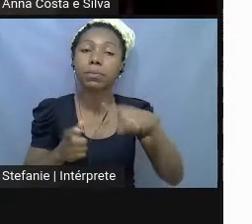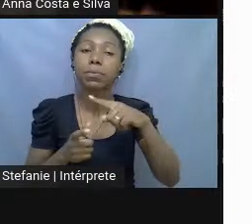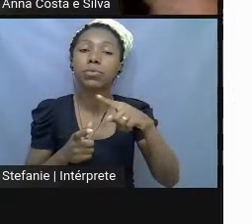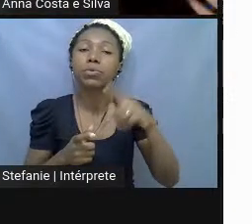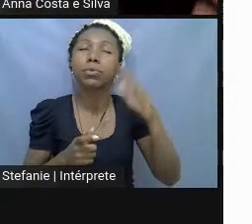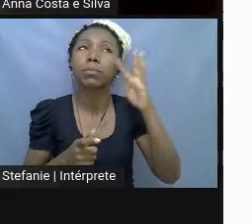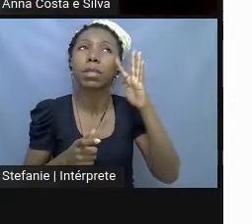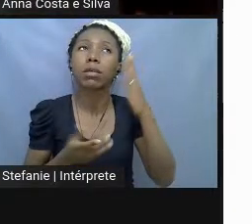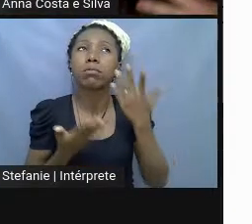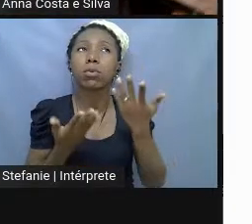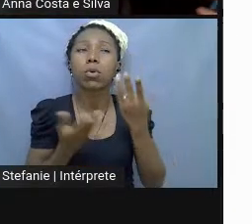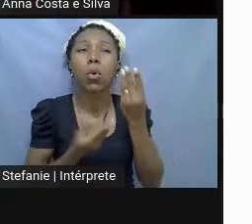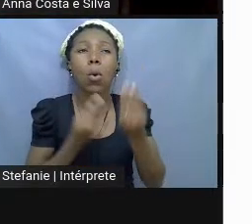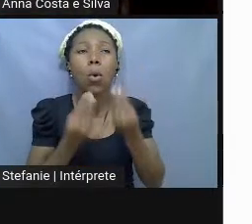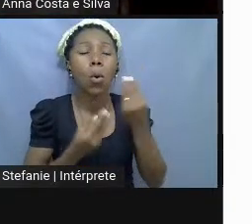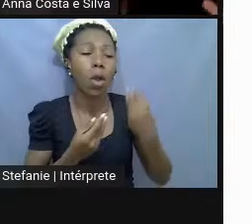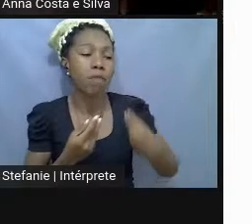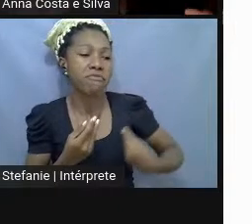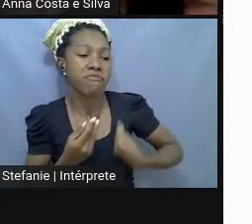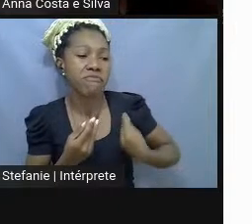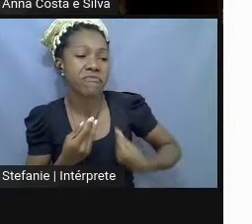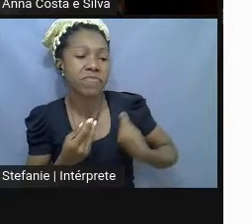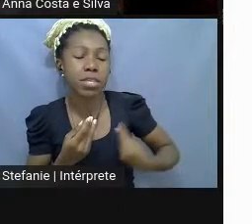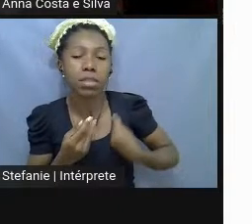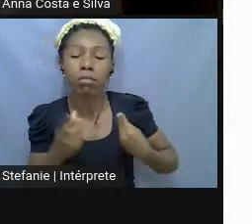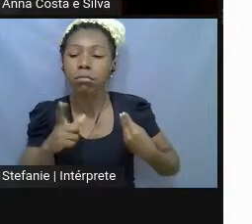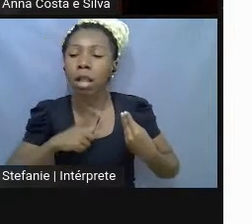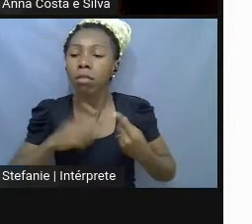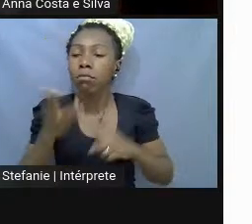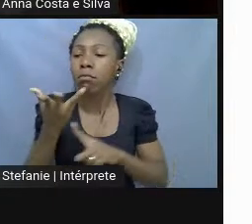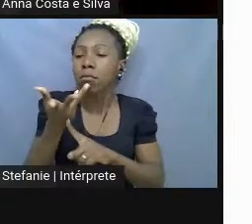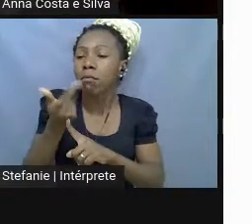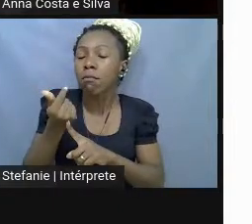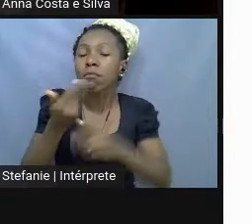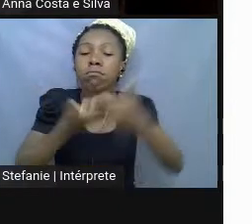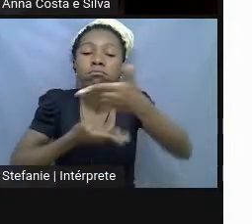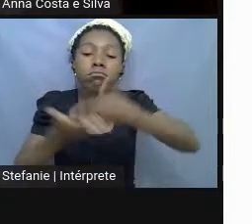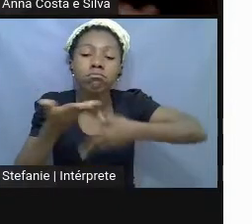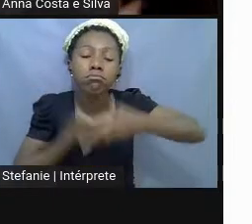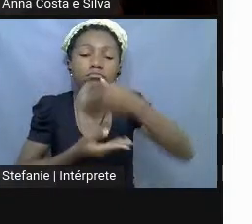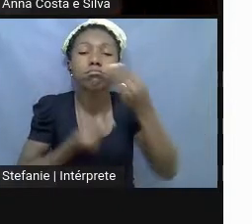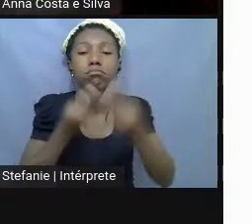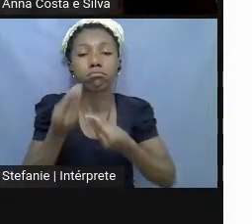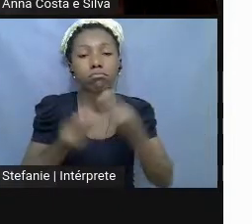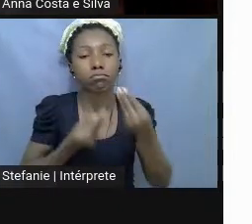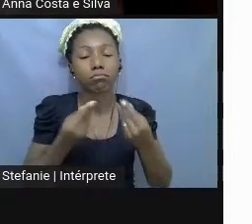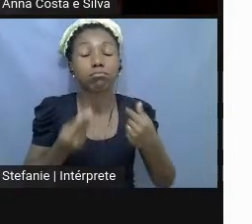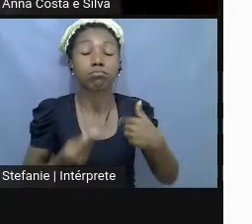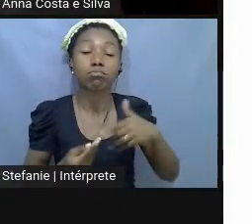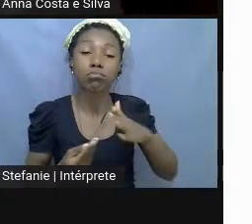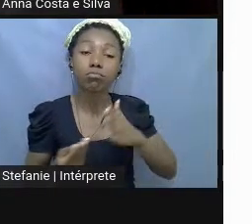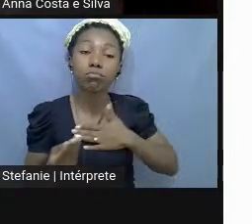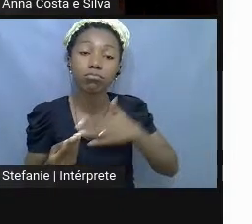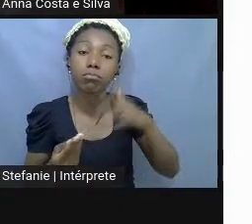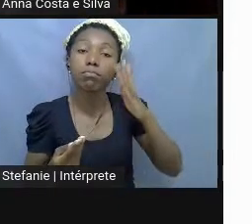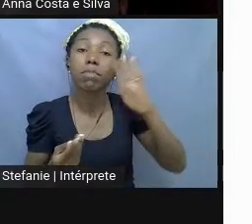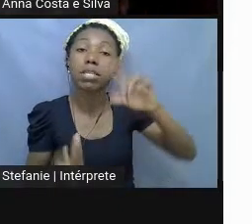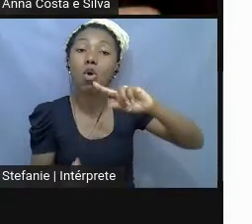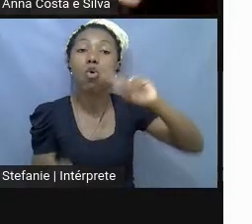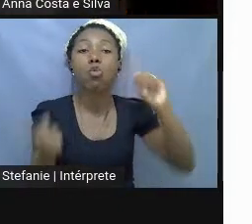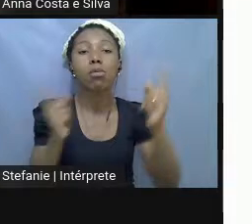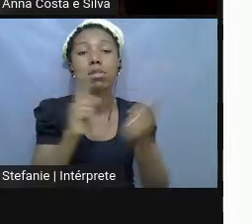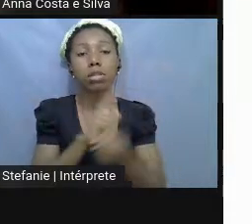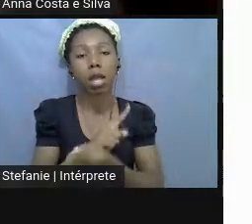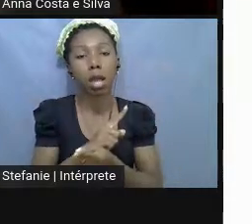que a vida pode informar a arte? Como que a vida pode contribuir para o campo da arte? E eu gosto de pensar na pergunta oposta, que é...